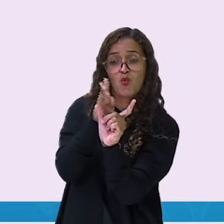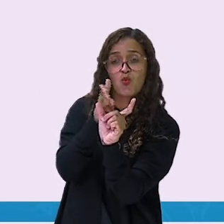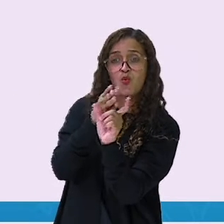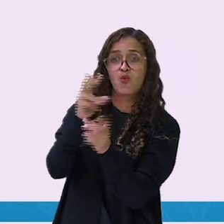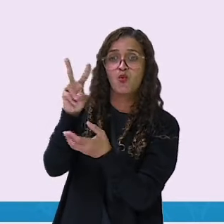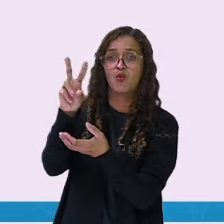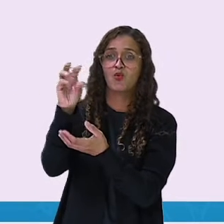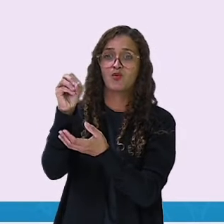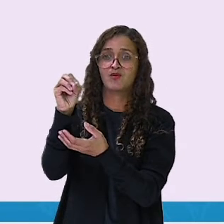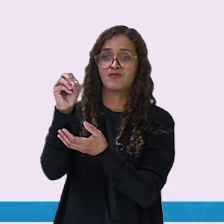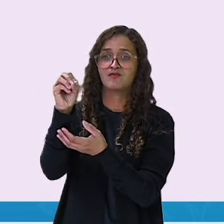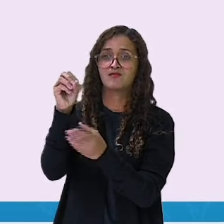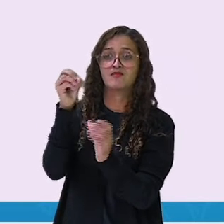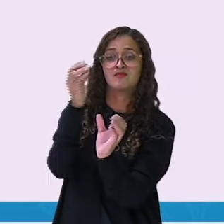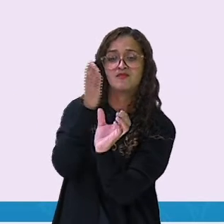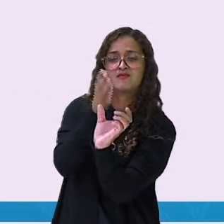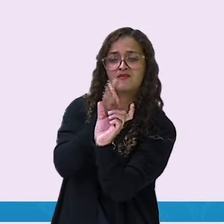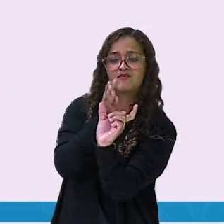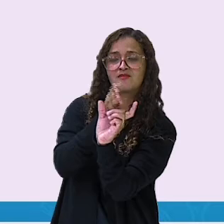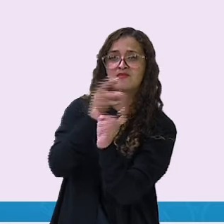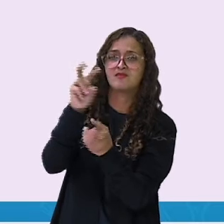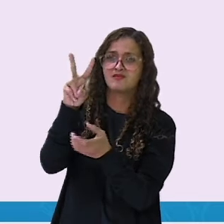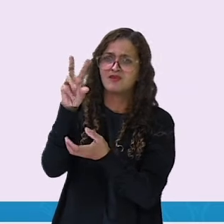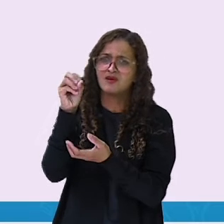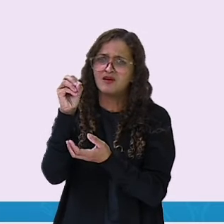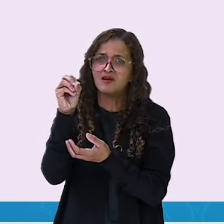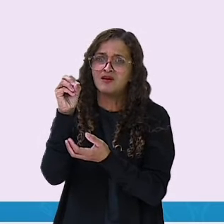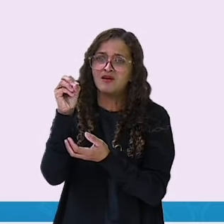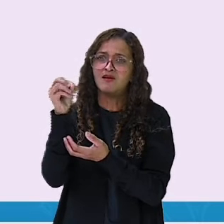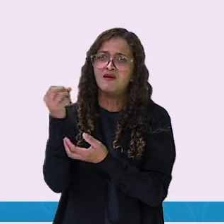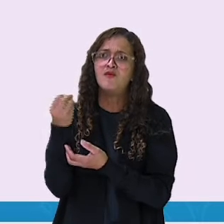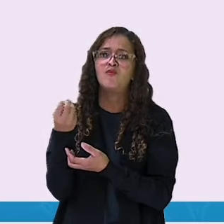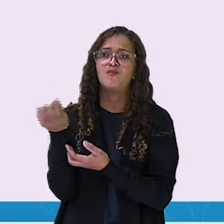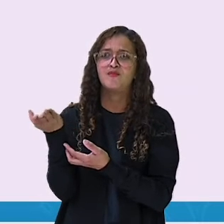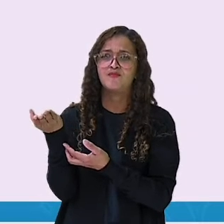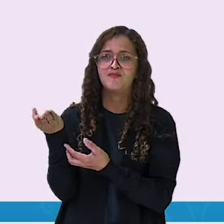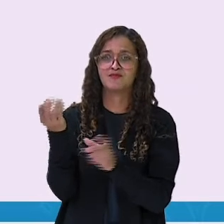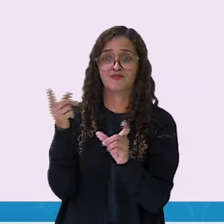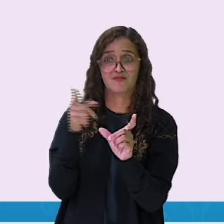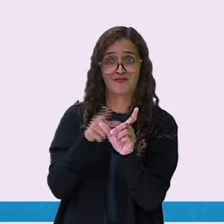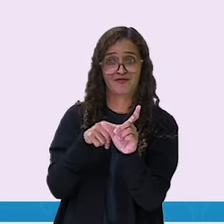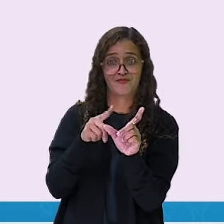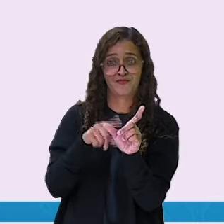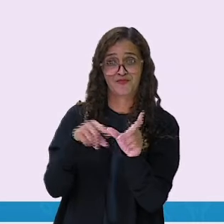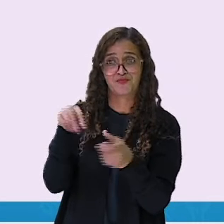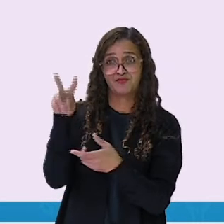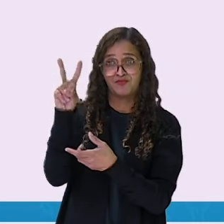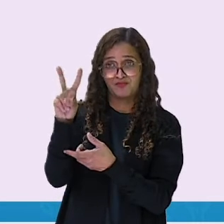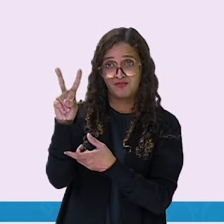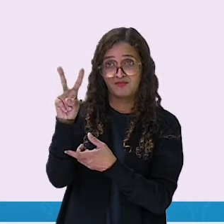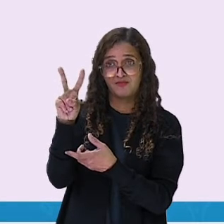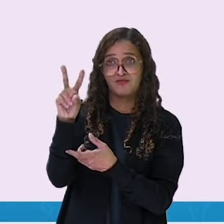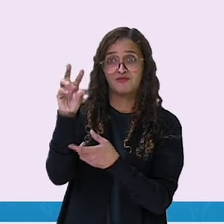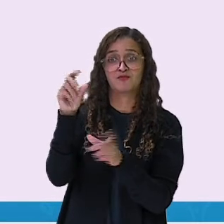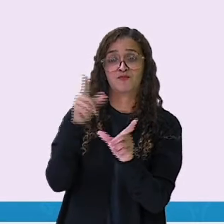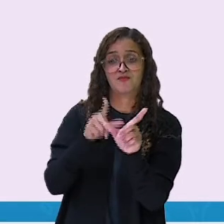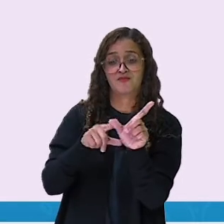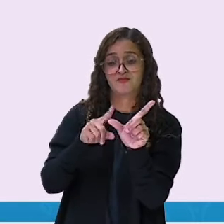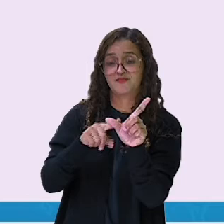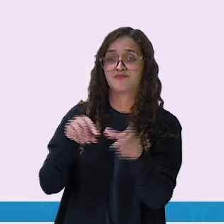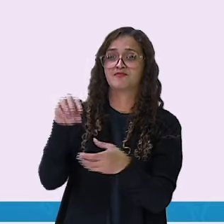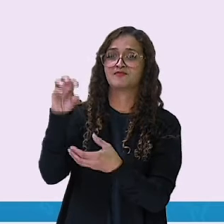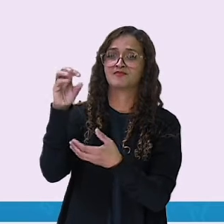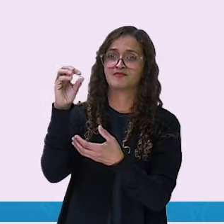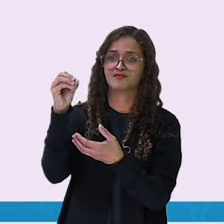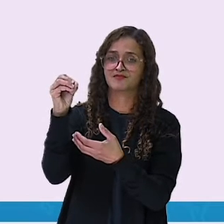vó. Letra v e letra o. Muito bem! Vou juntar com a